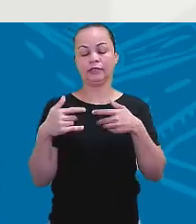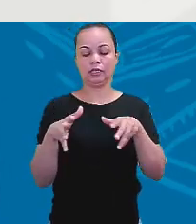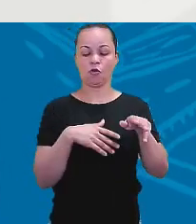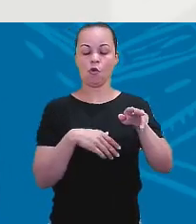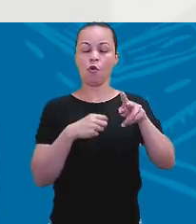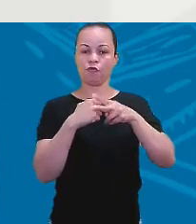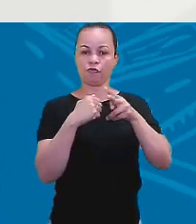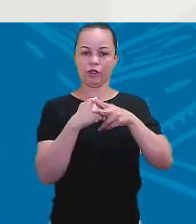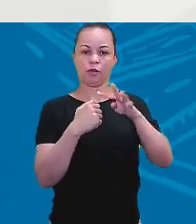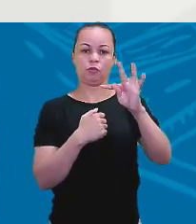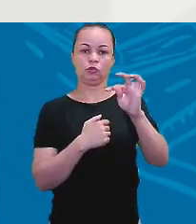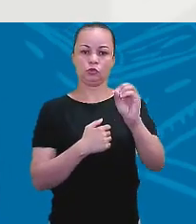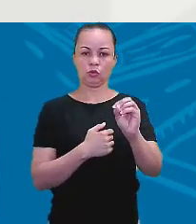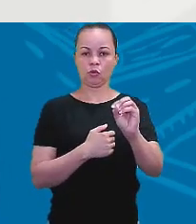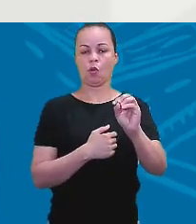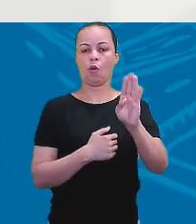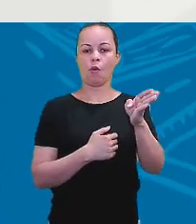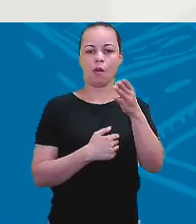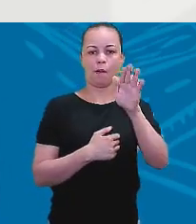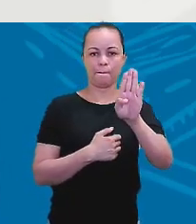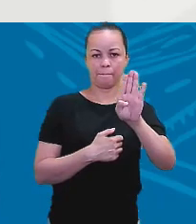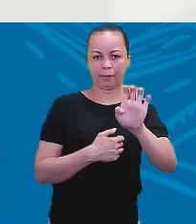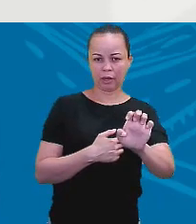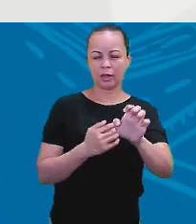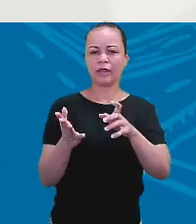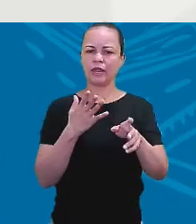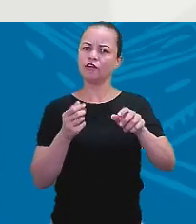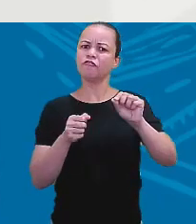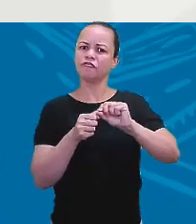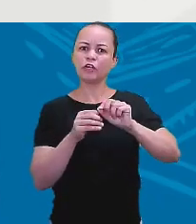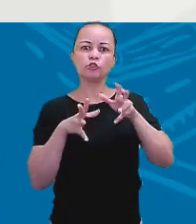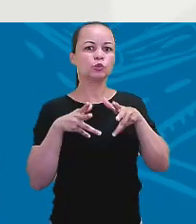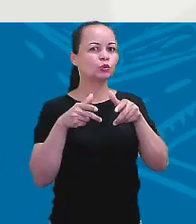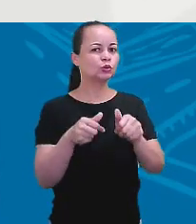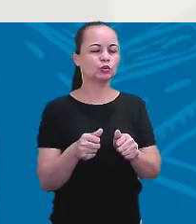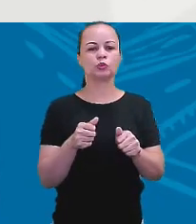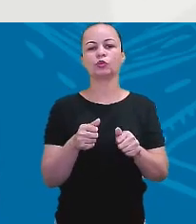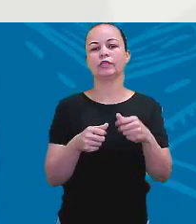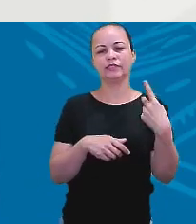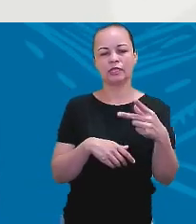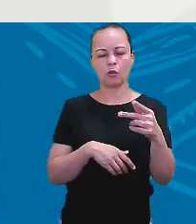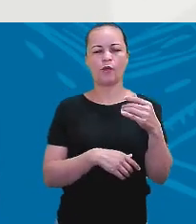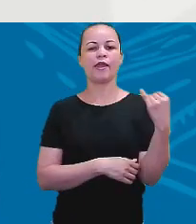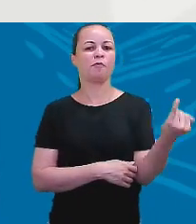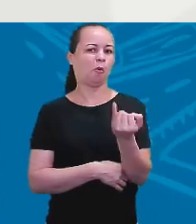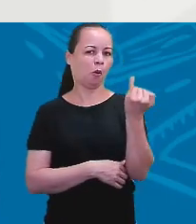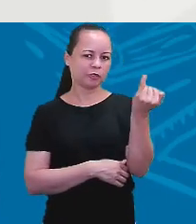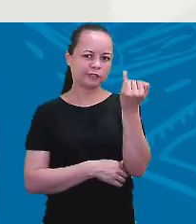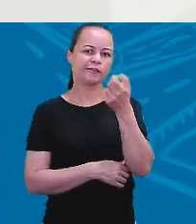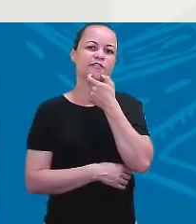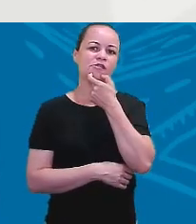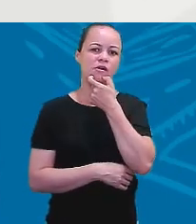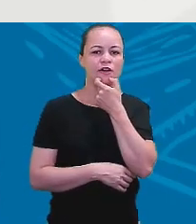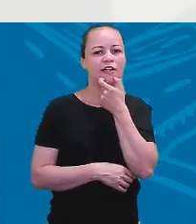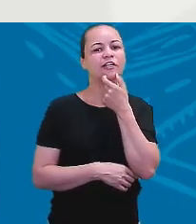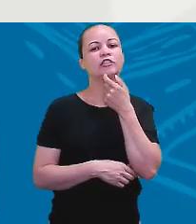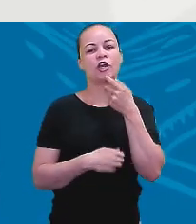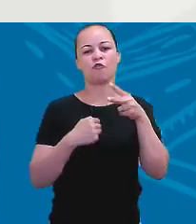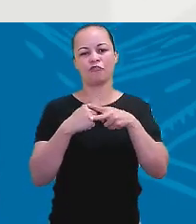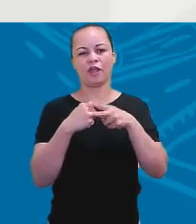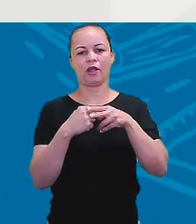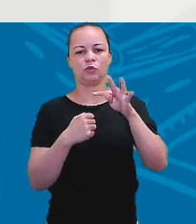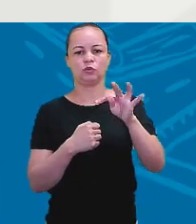afirma, interroga, nega, ele faz tudo. Então, ó, ele é o verbo rico da língua inglesa. Ok? Então, vamos lá.